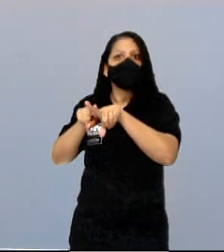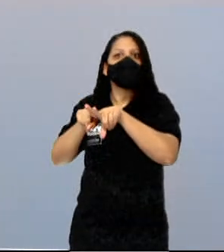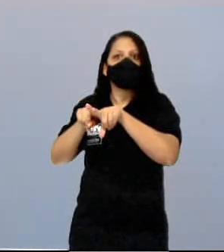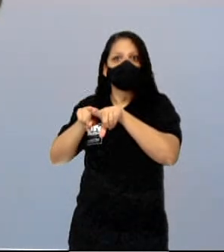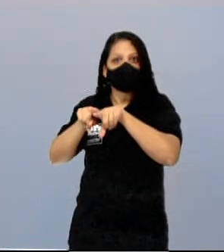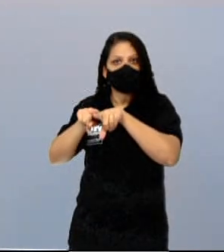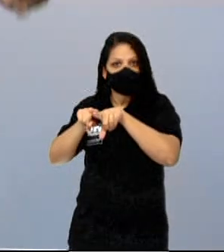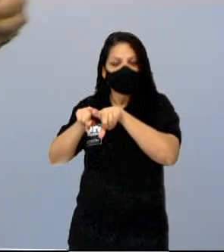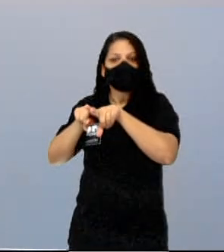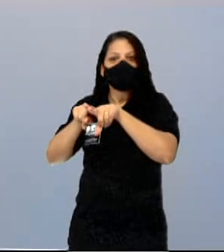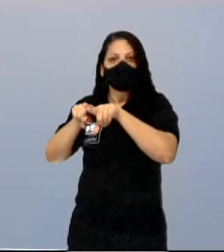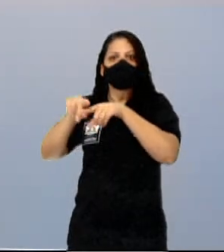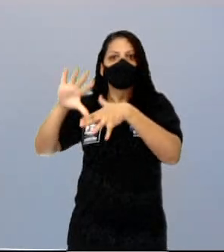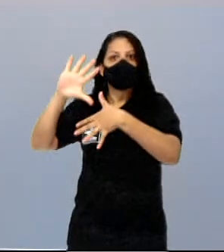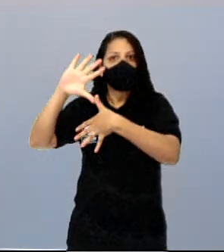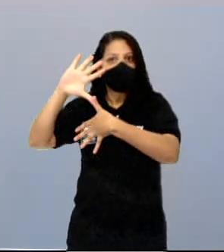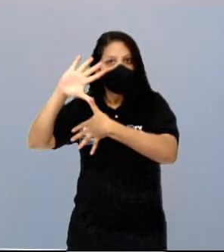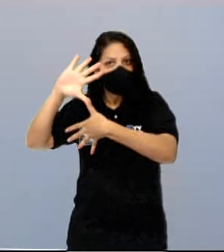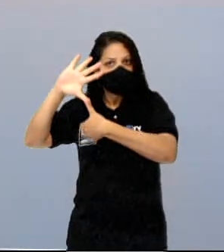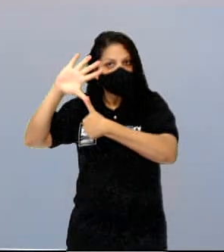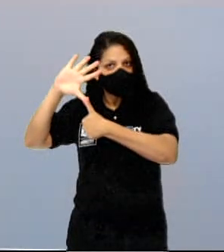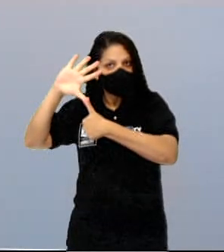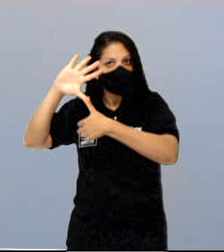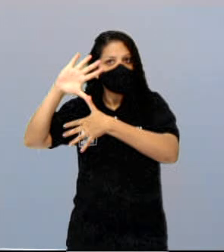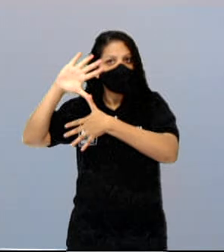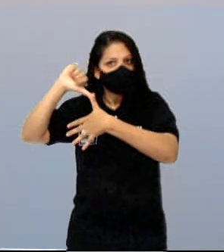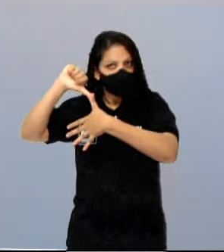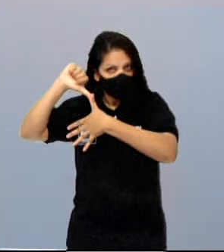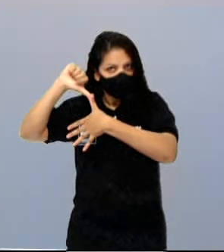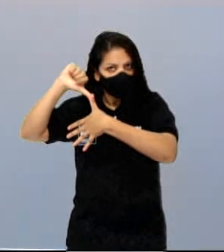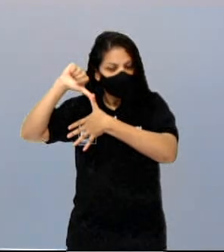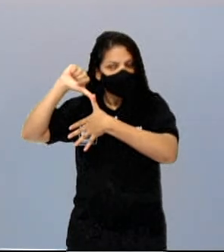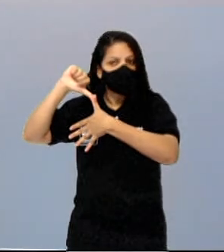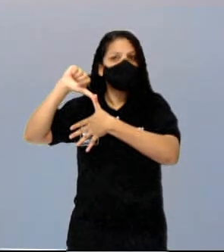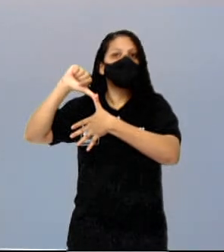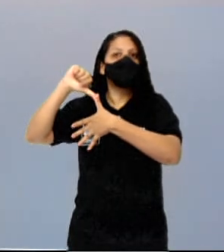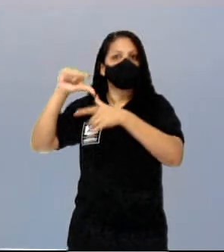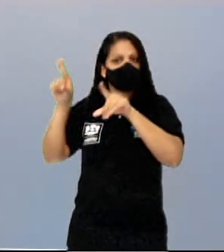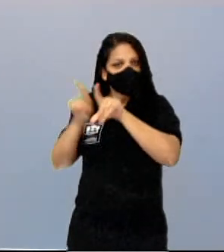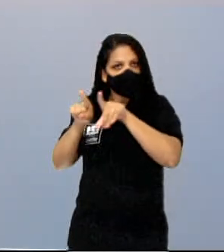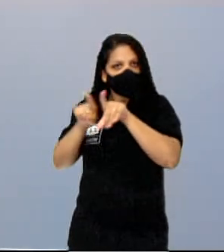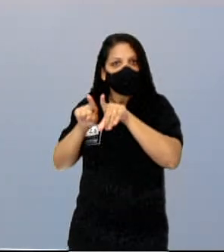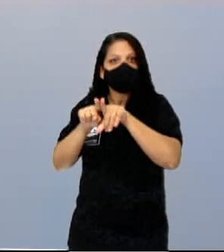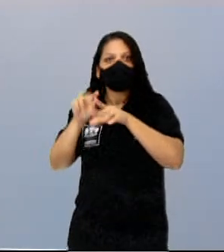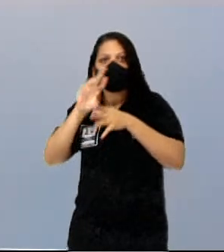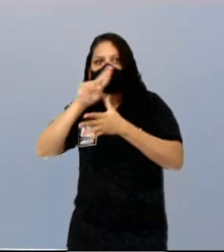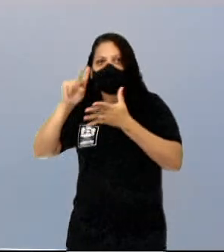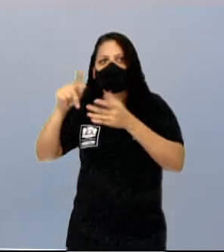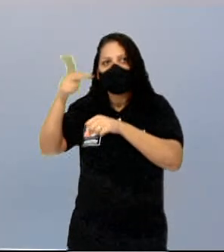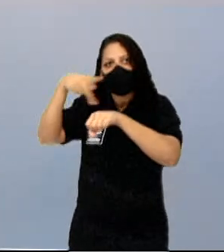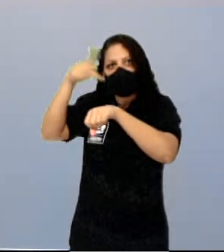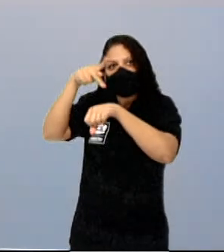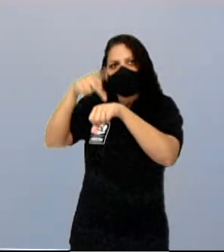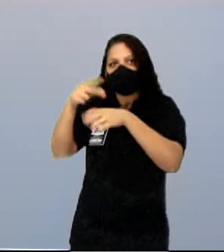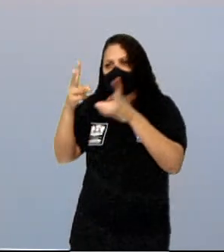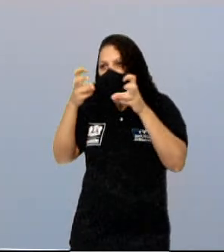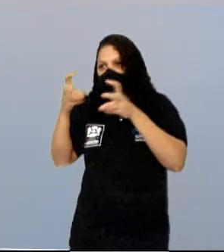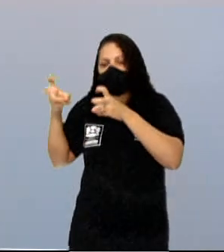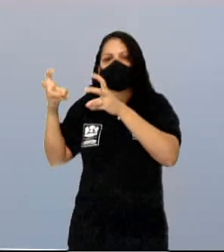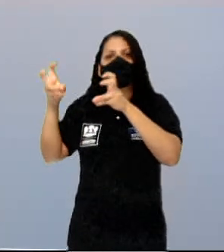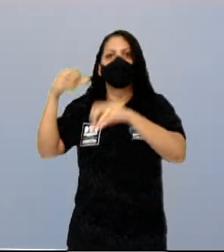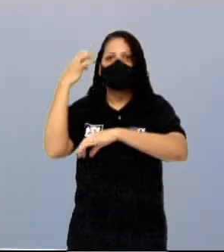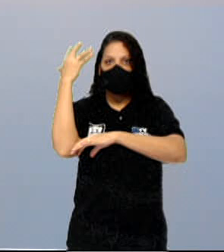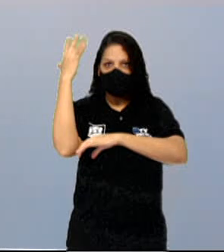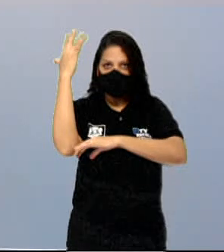das Guianas, da Bolívia, do Peru. Porém, ela é uma grande extensão, a maior floresta tropical